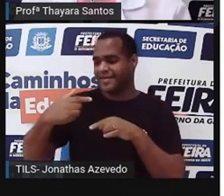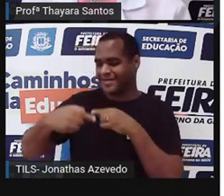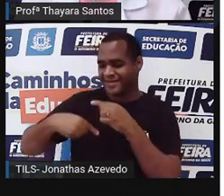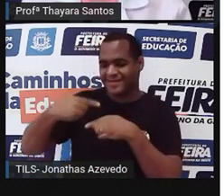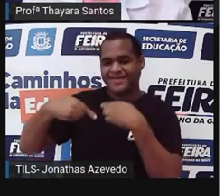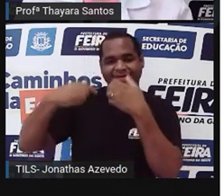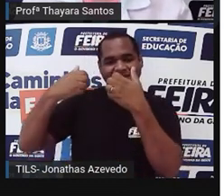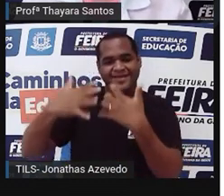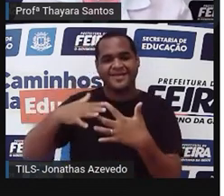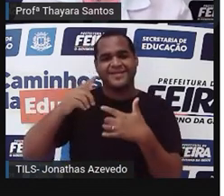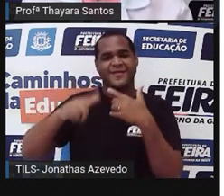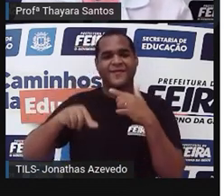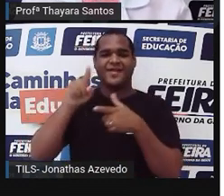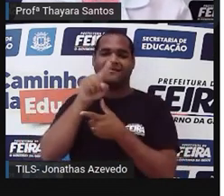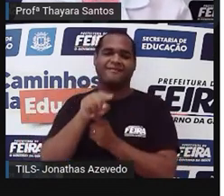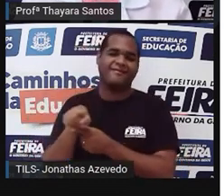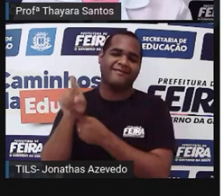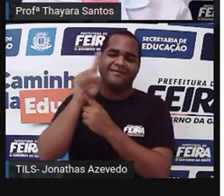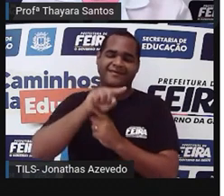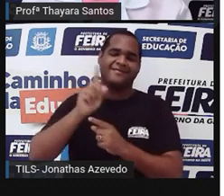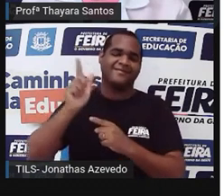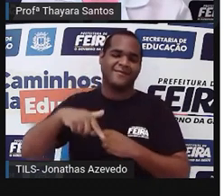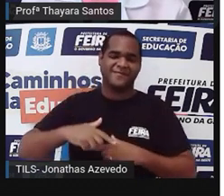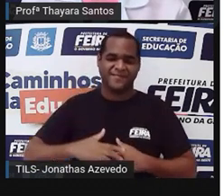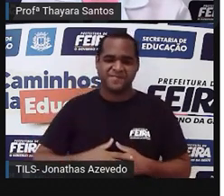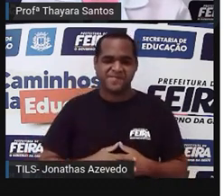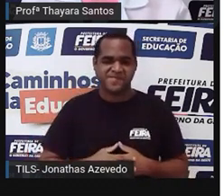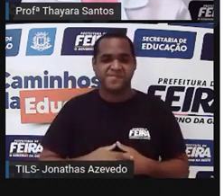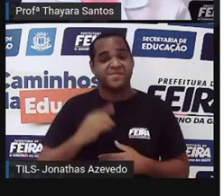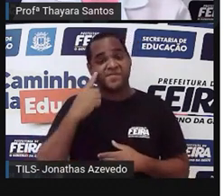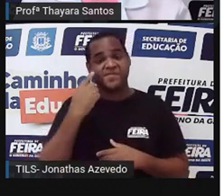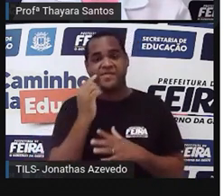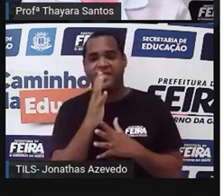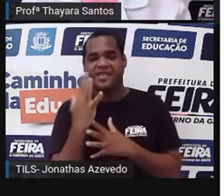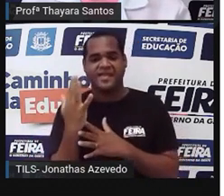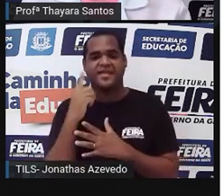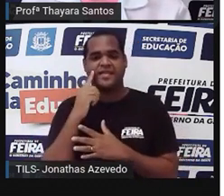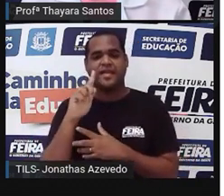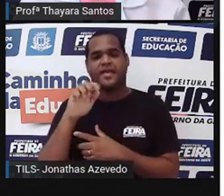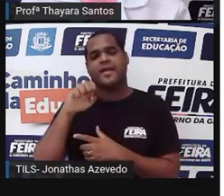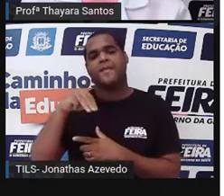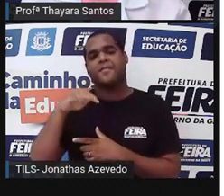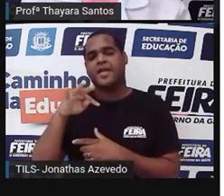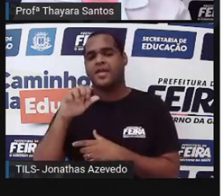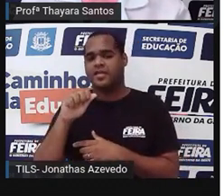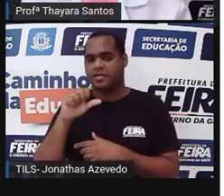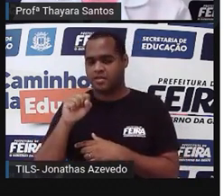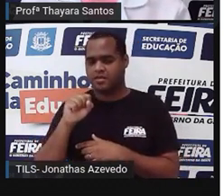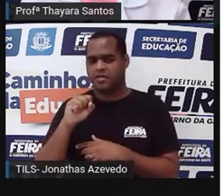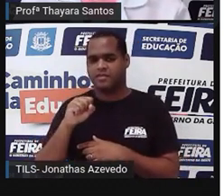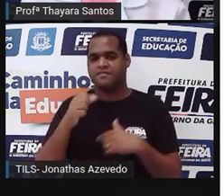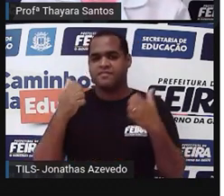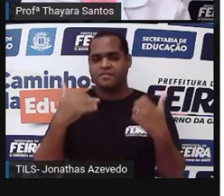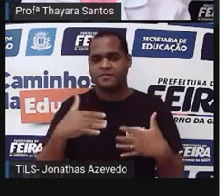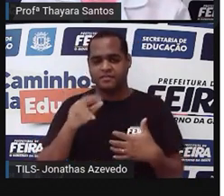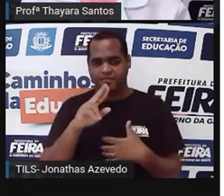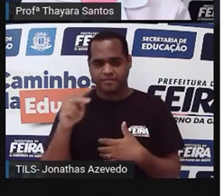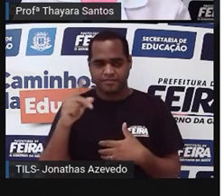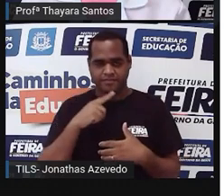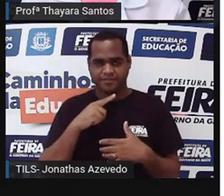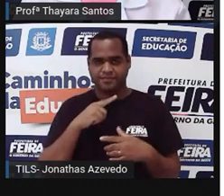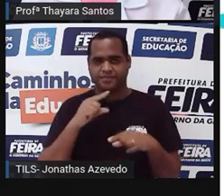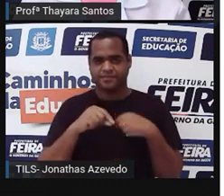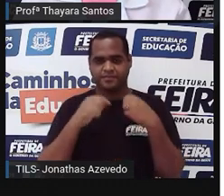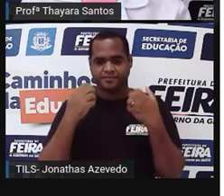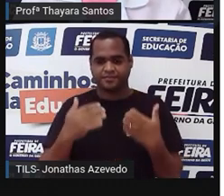reiniciar todo esse ciclo. Então, quando a planta está na fase do gametófito, a gente diz que é uma fase que